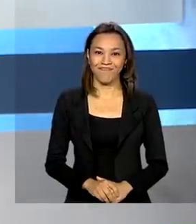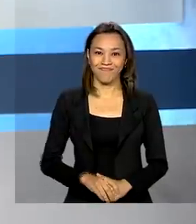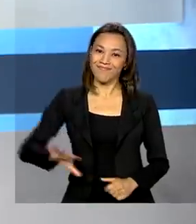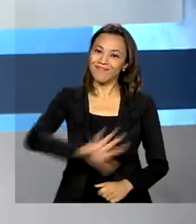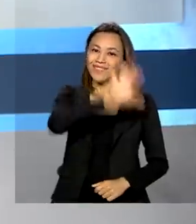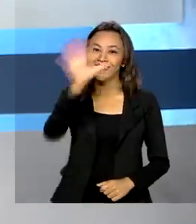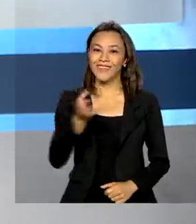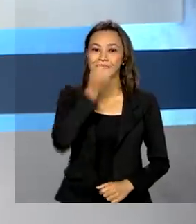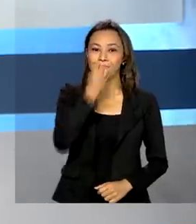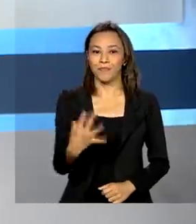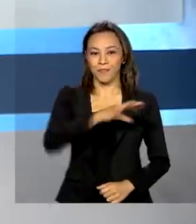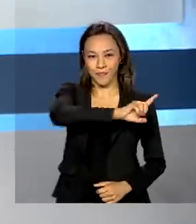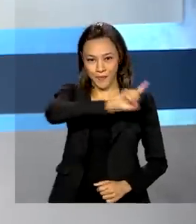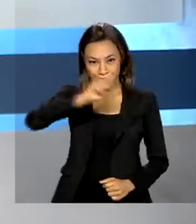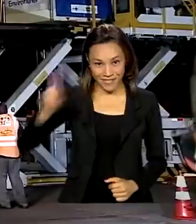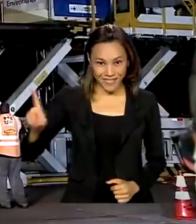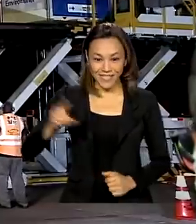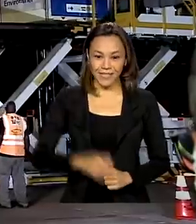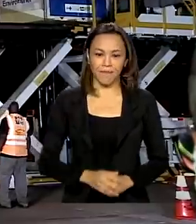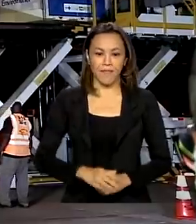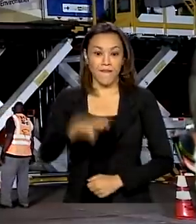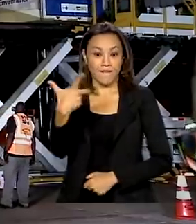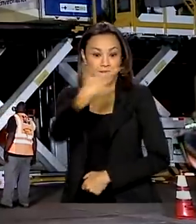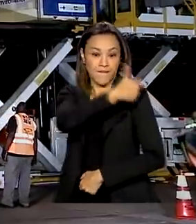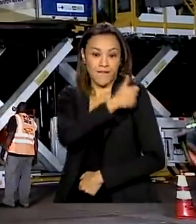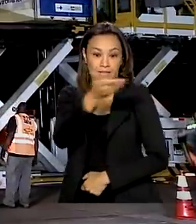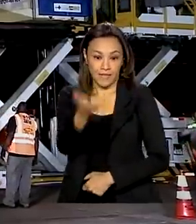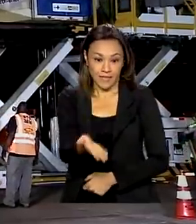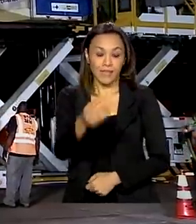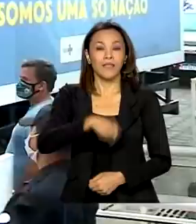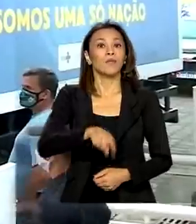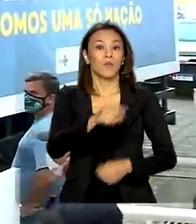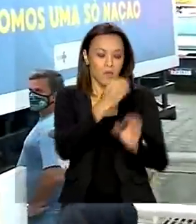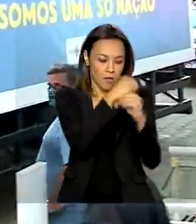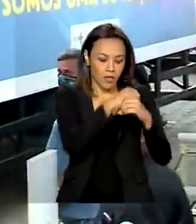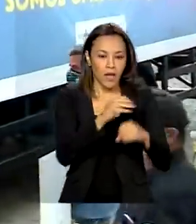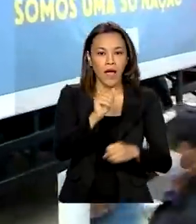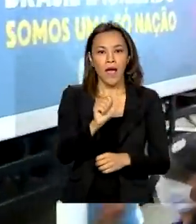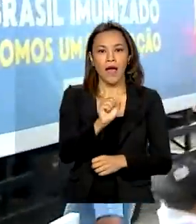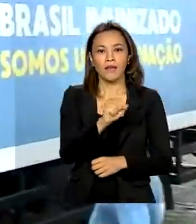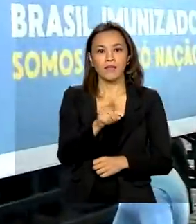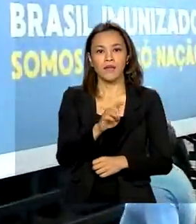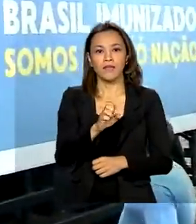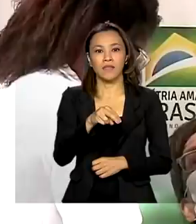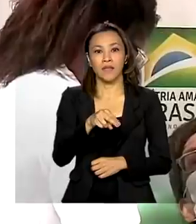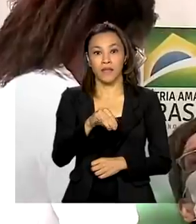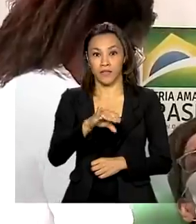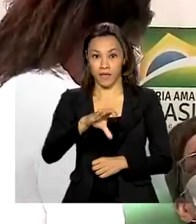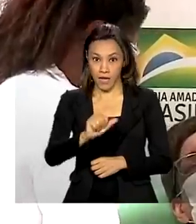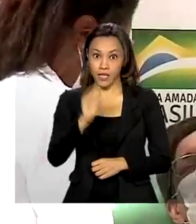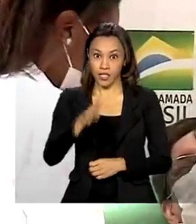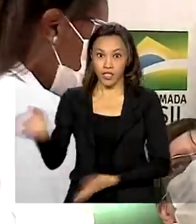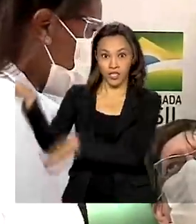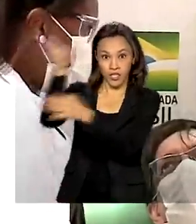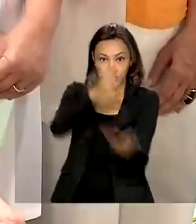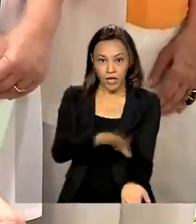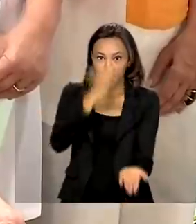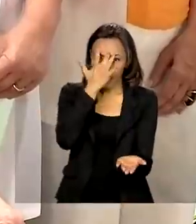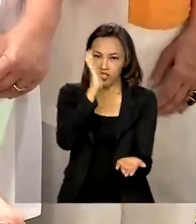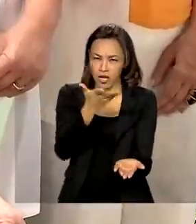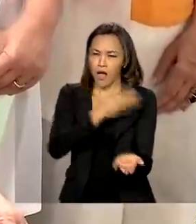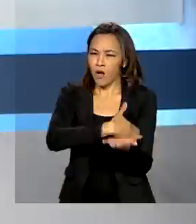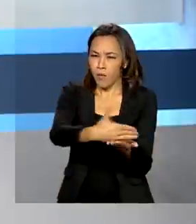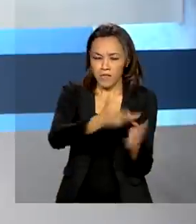Olá, bom dia! Vacinas do laboratório AstraZeneca que chegaram da Índia já começaram a ser aplicadas na